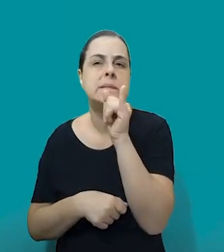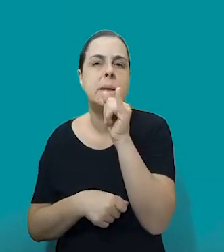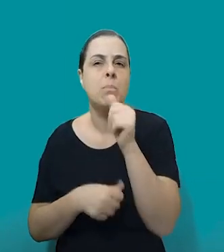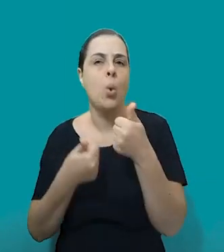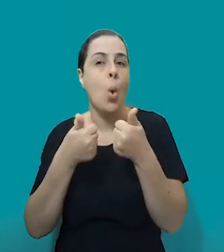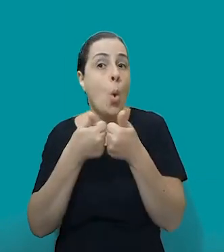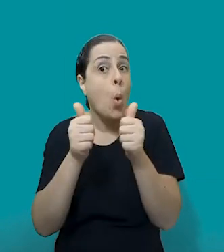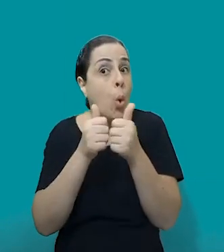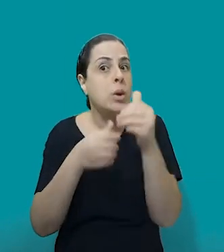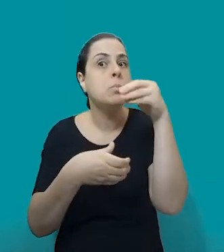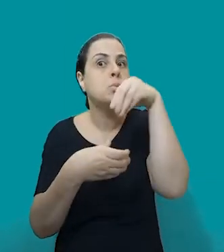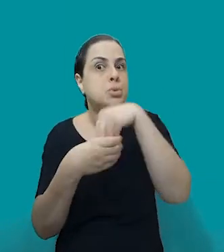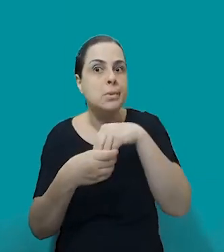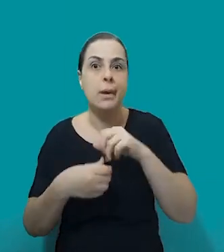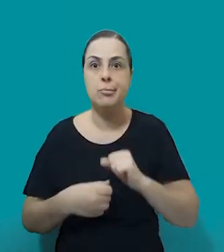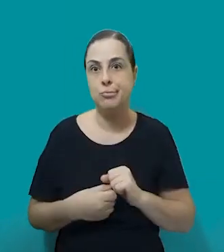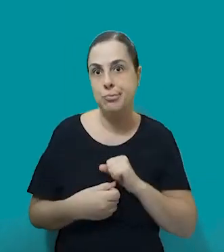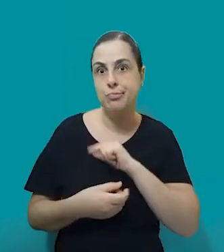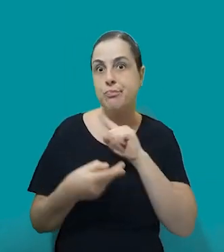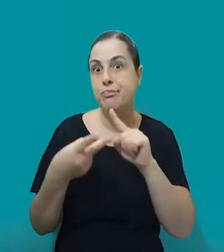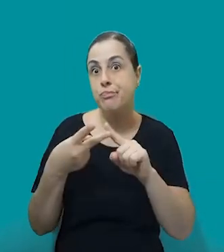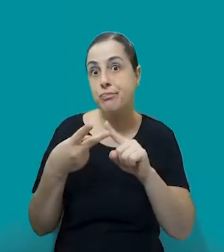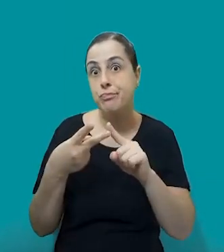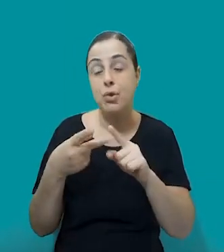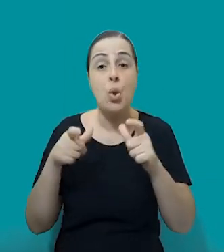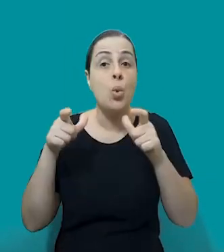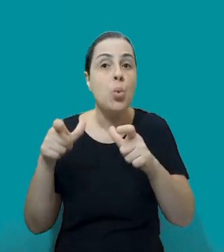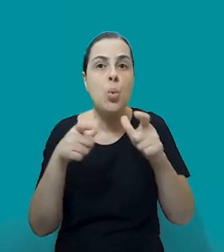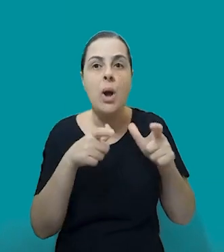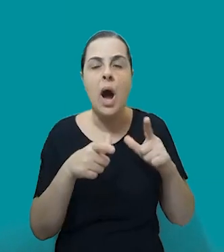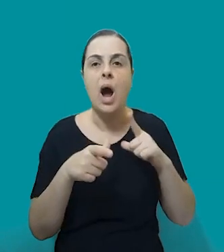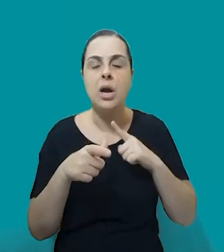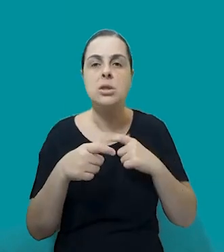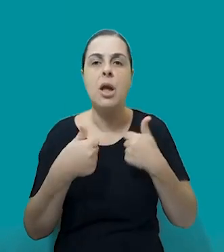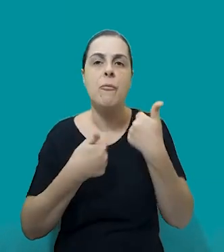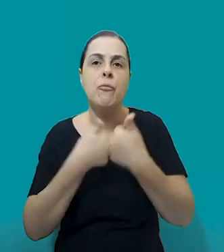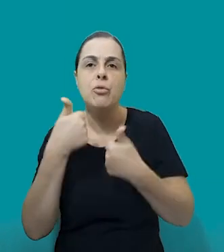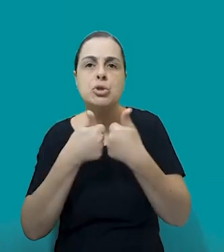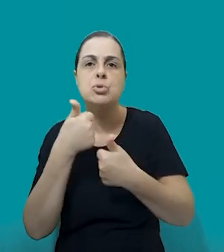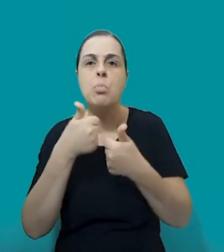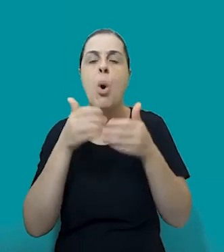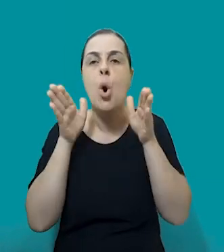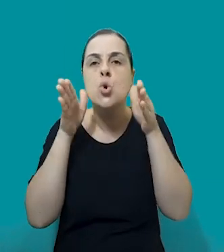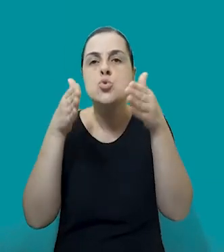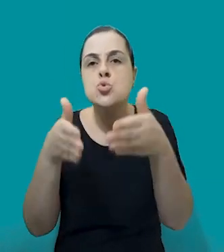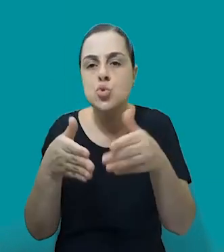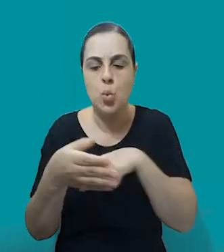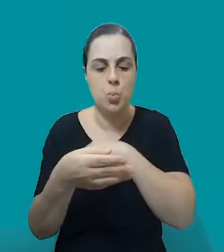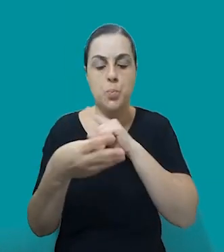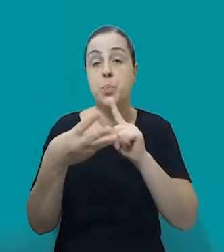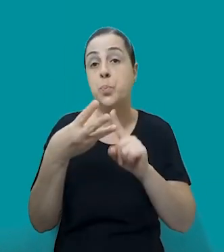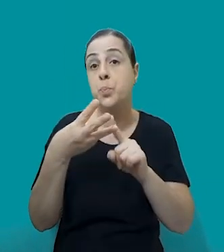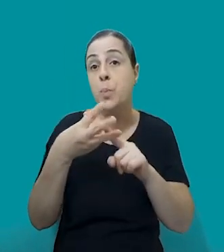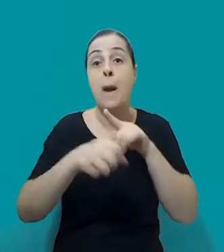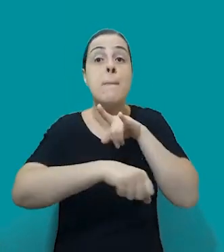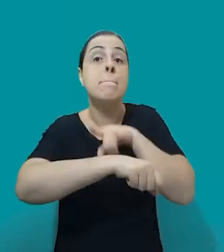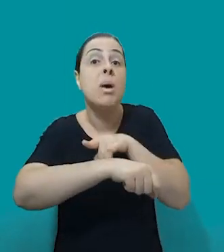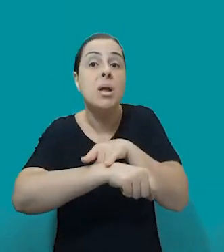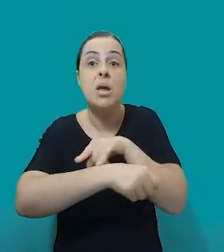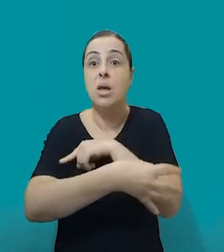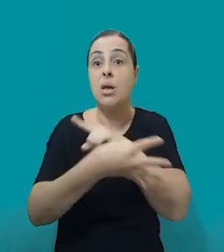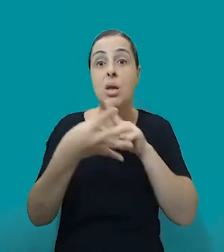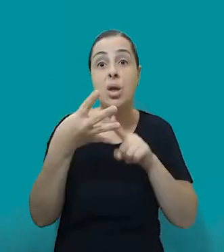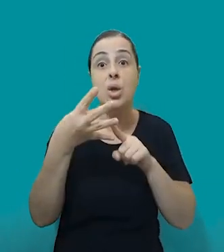indo para os jogos, na concentração, vestiário, redes sociais. Então,